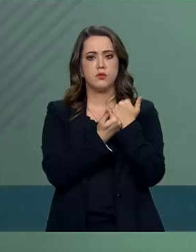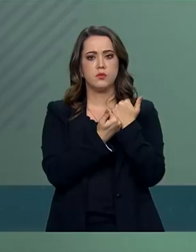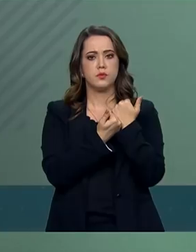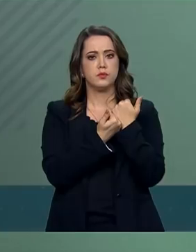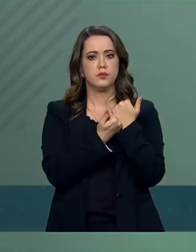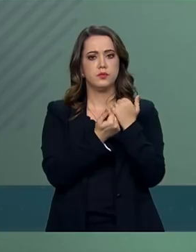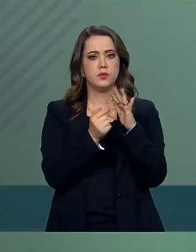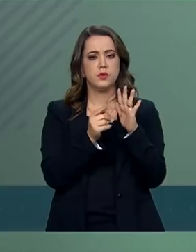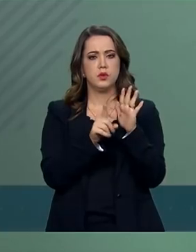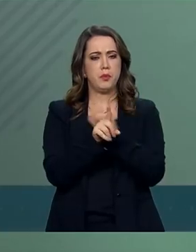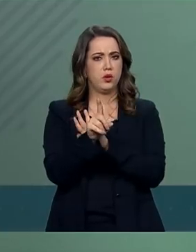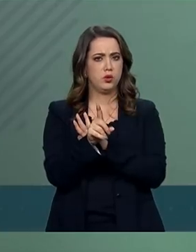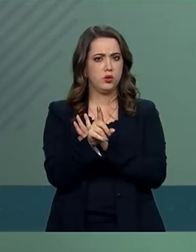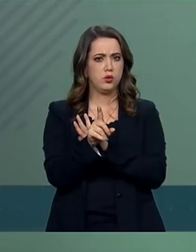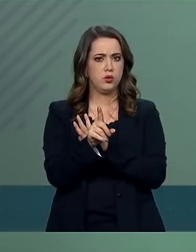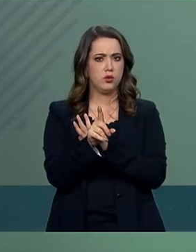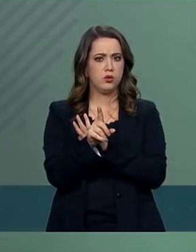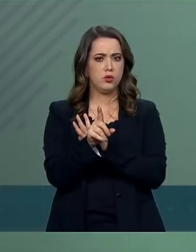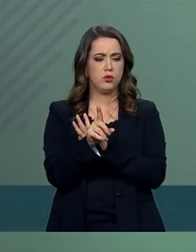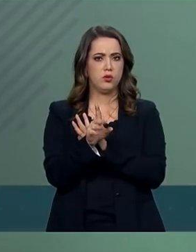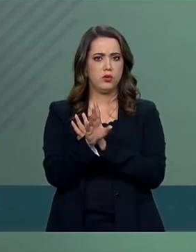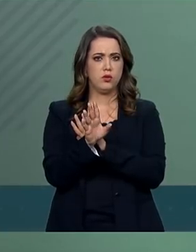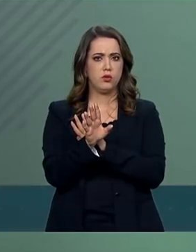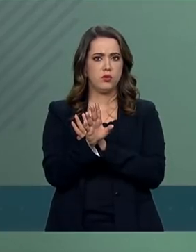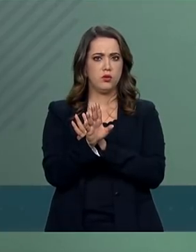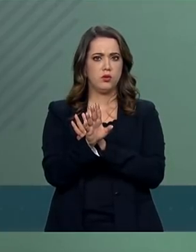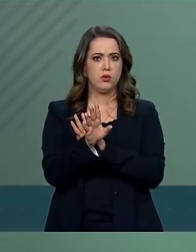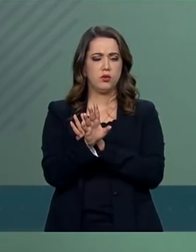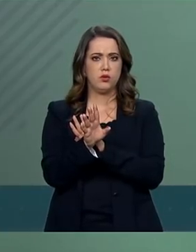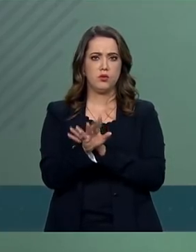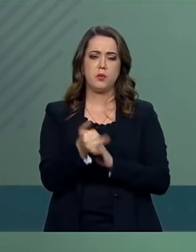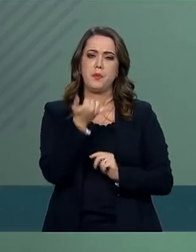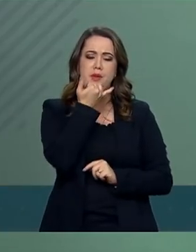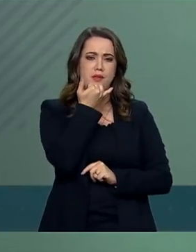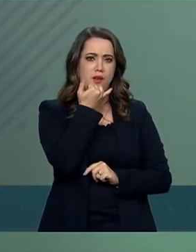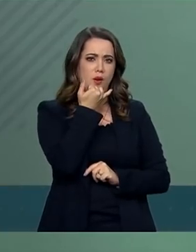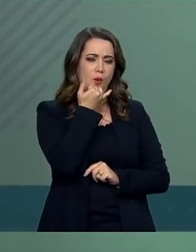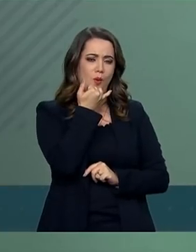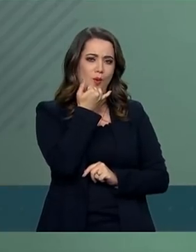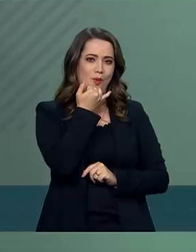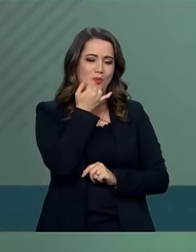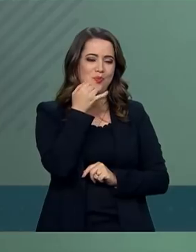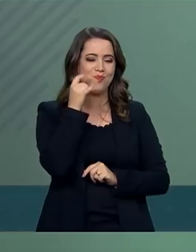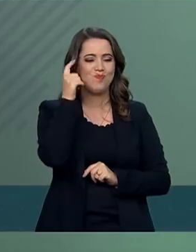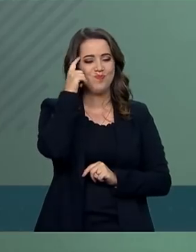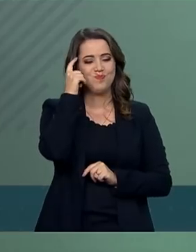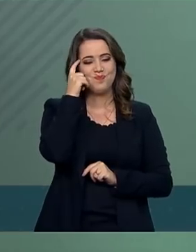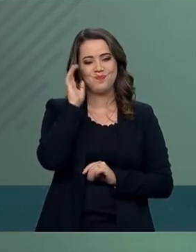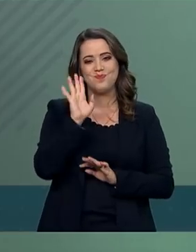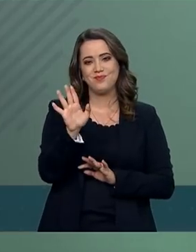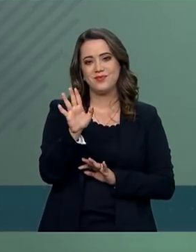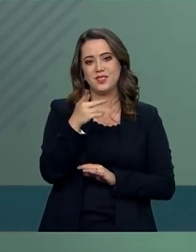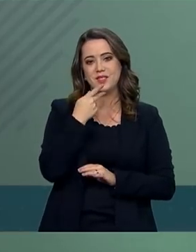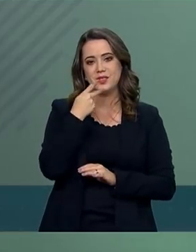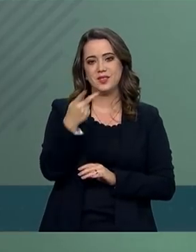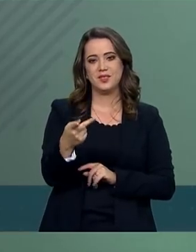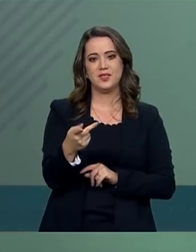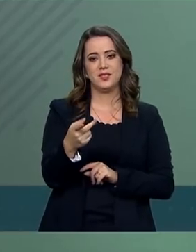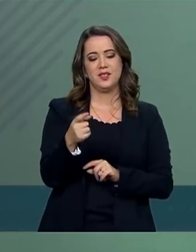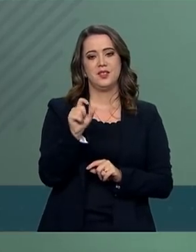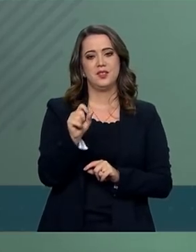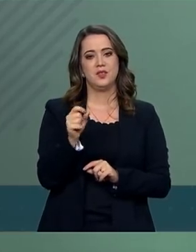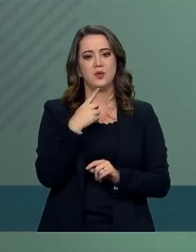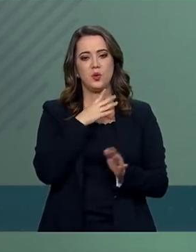Não é isso que você está falando? É para a reforma da Previdência. Ah, desculpe, eu me dirigi num